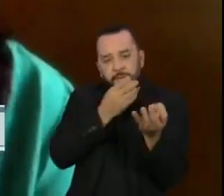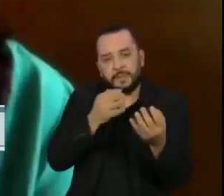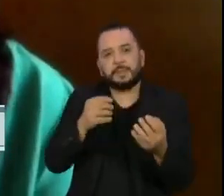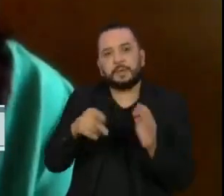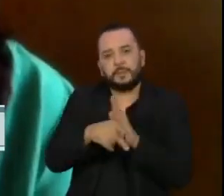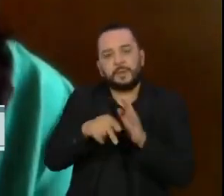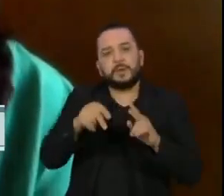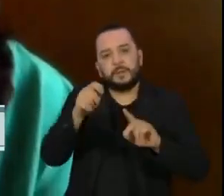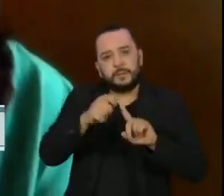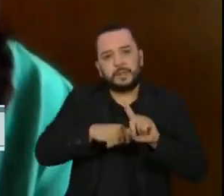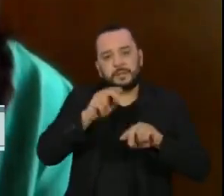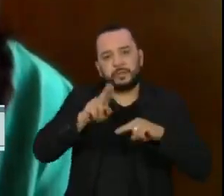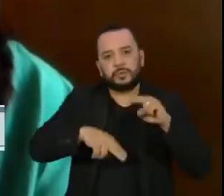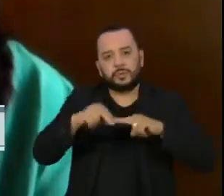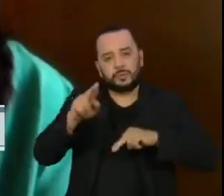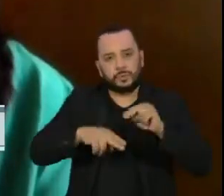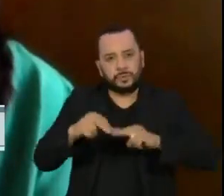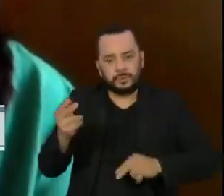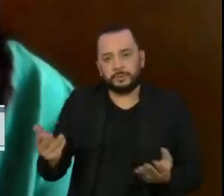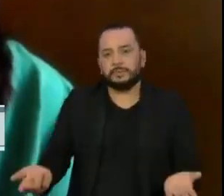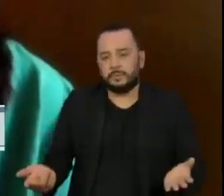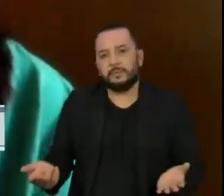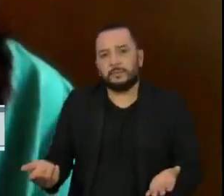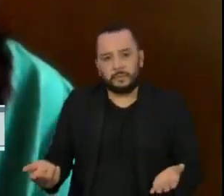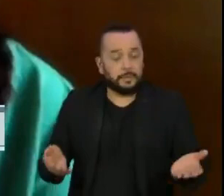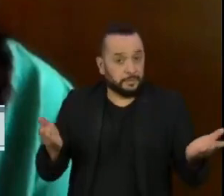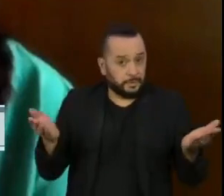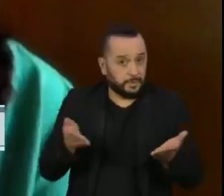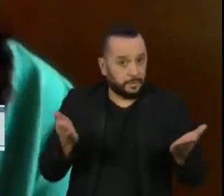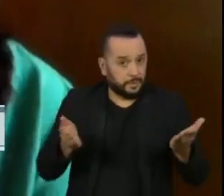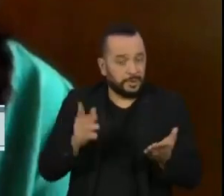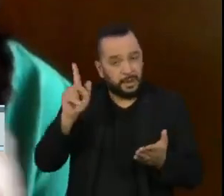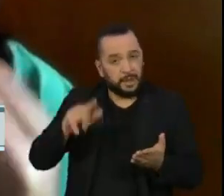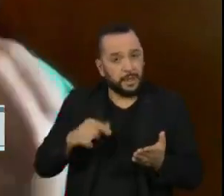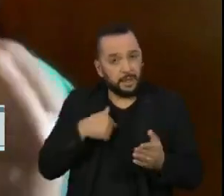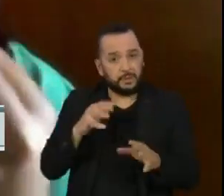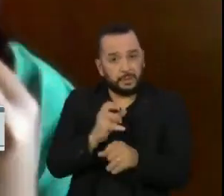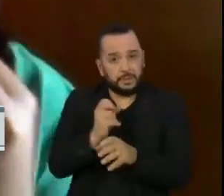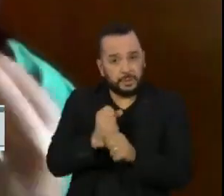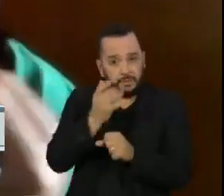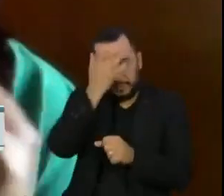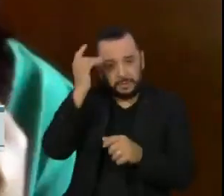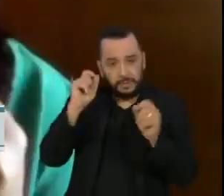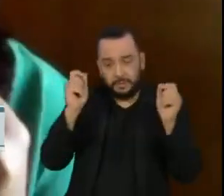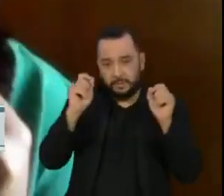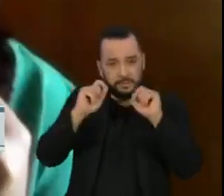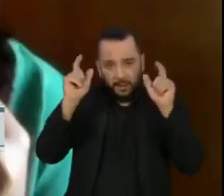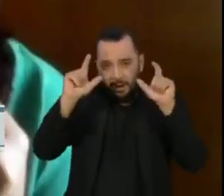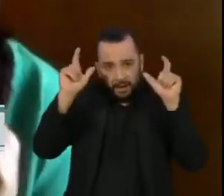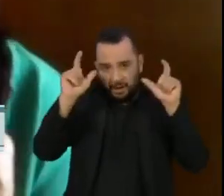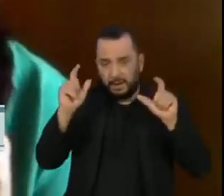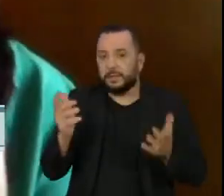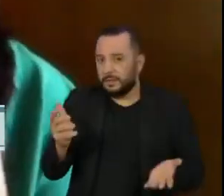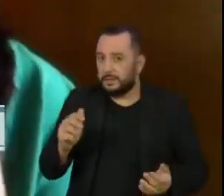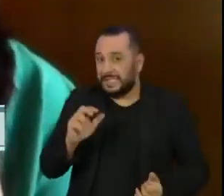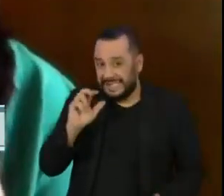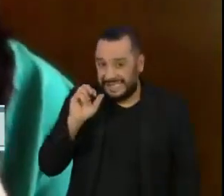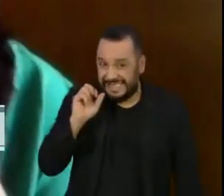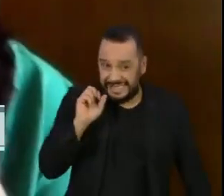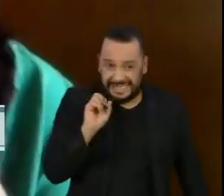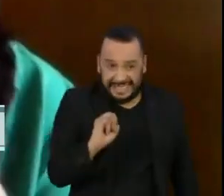junho agora. Então, assim, realmente são números alarmantes e a gente vê a contradição, né? Que enquanto